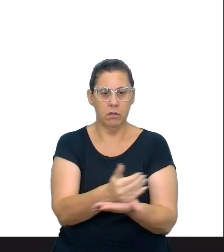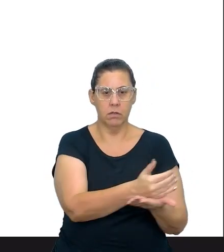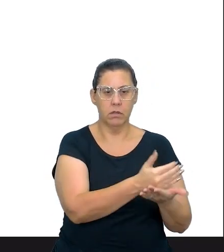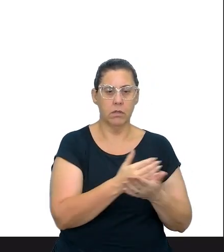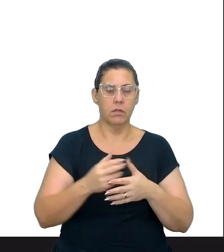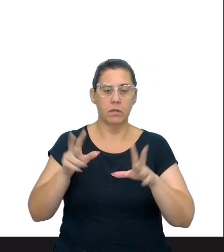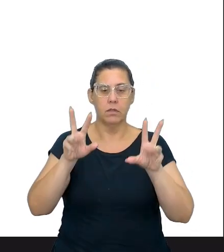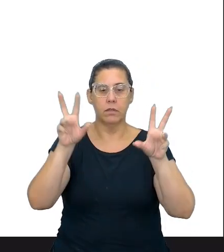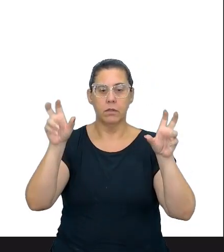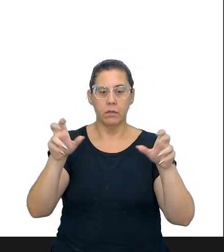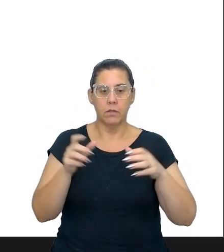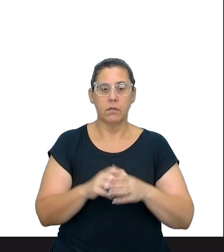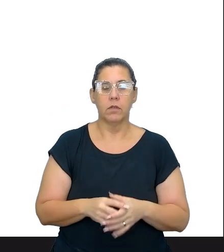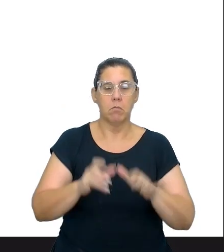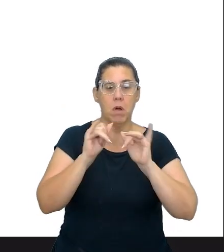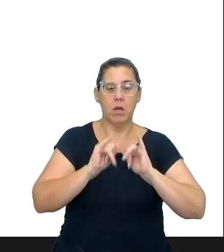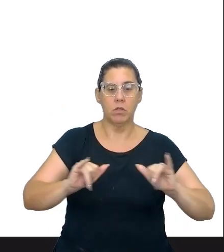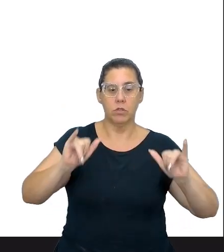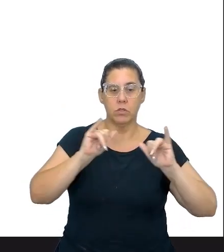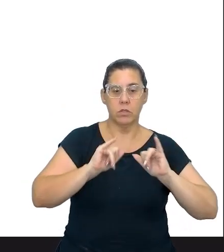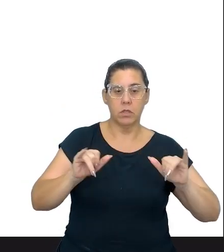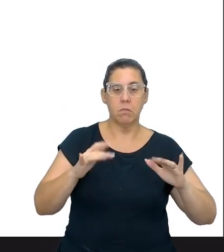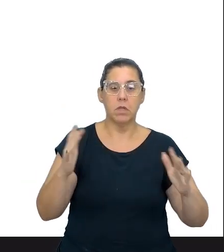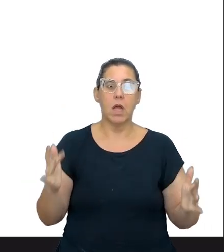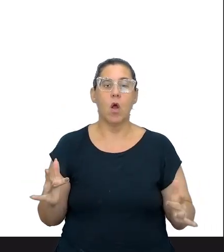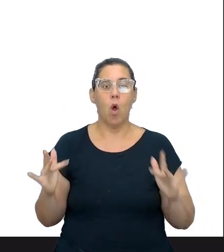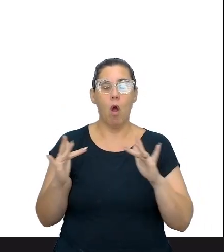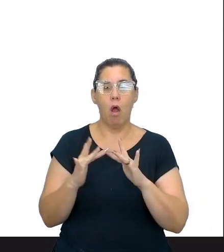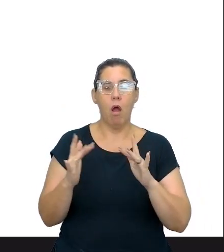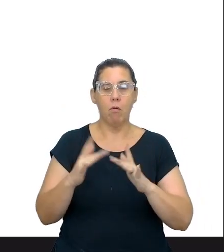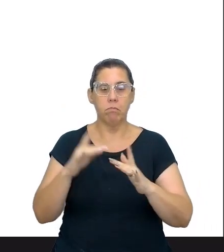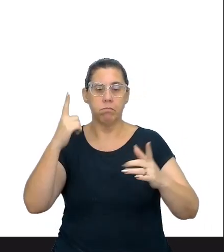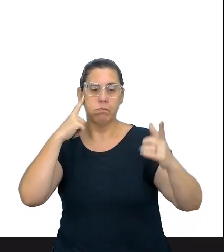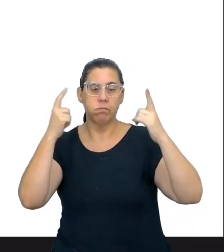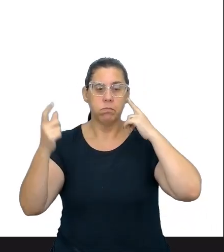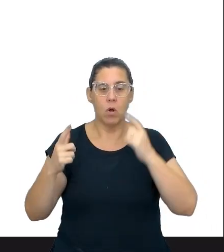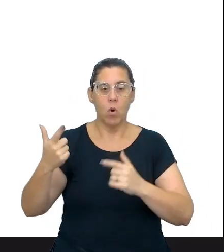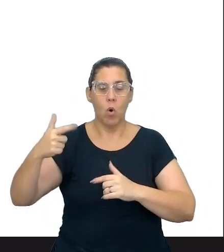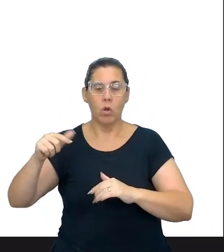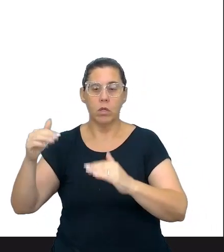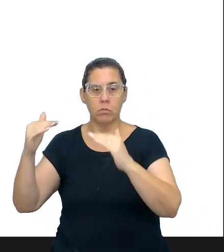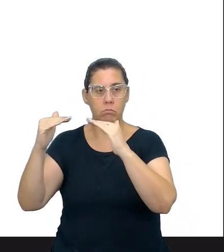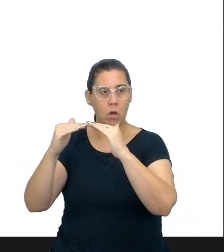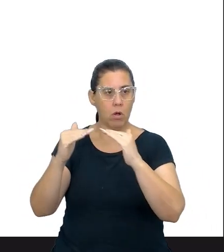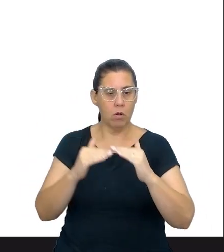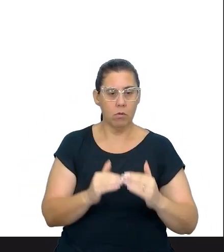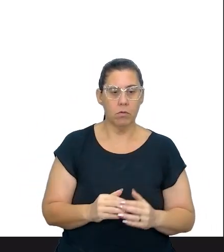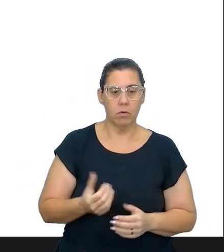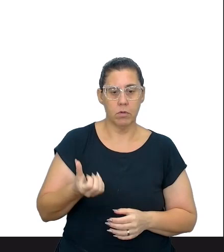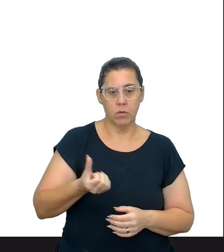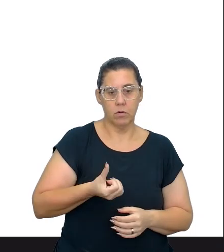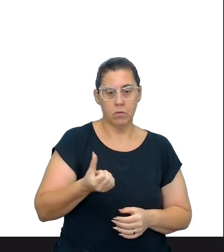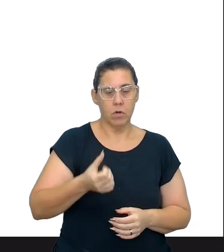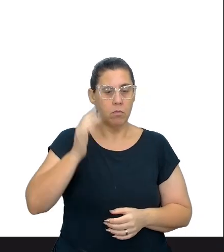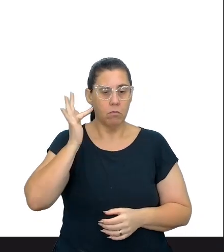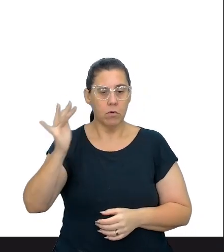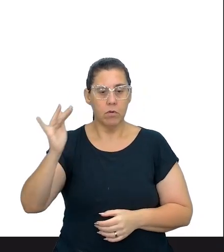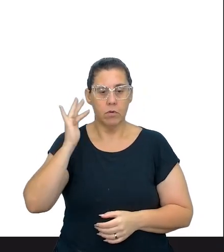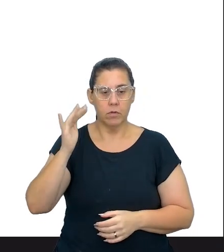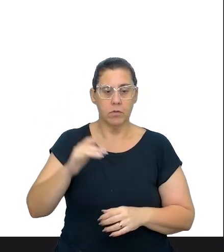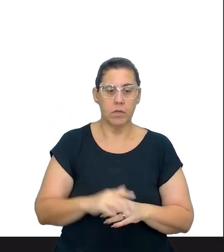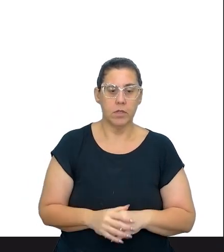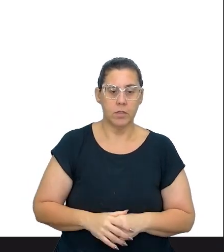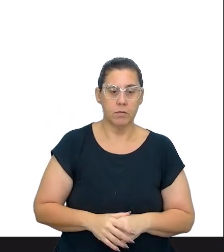as manchetes. A quarta, conectando ideias. Quinta, outras combinações. A sexta, filosofia.